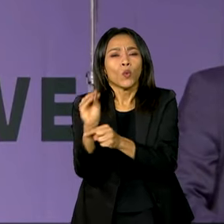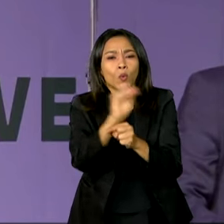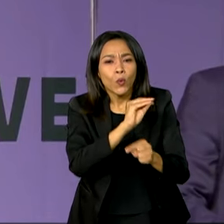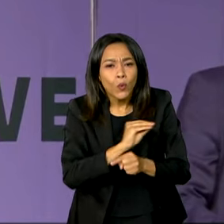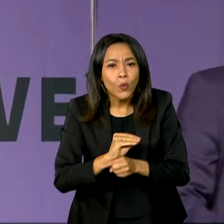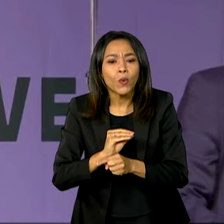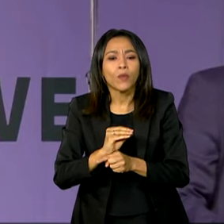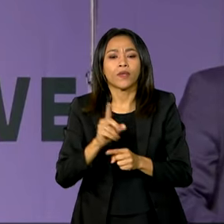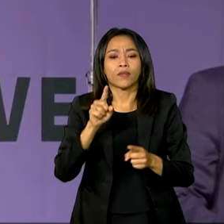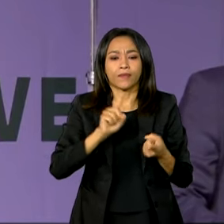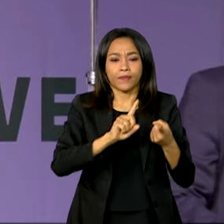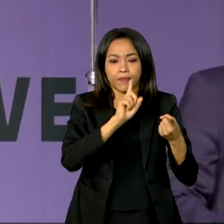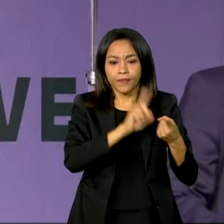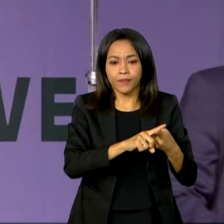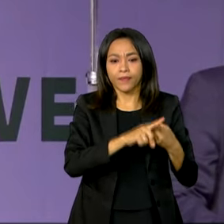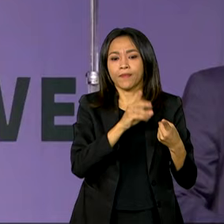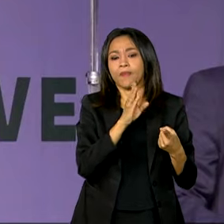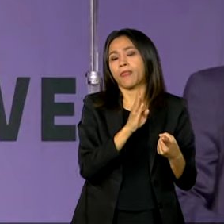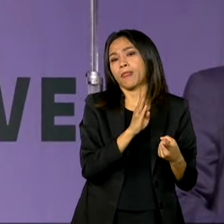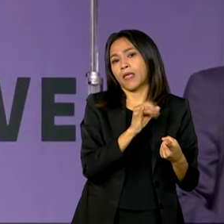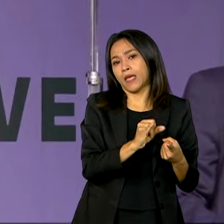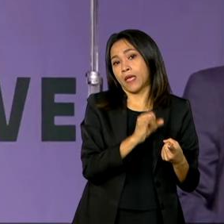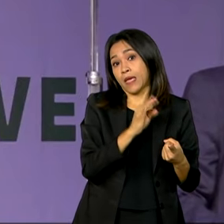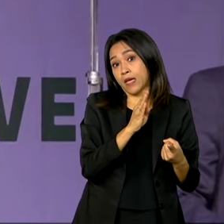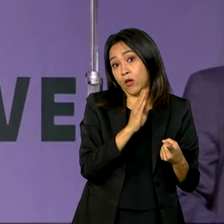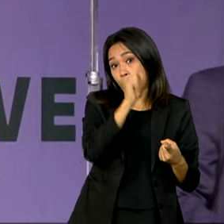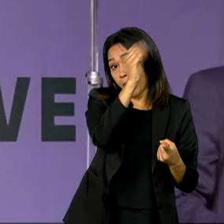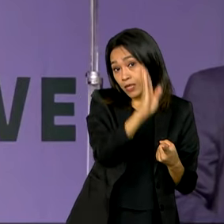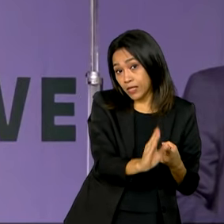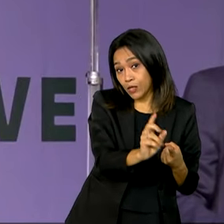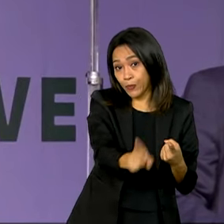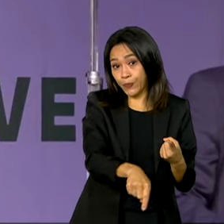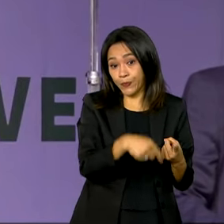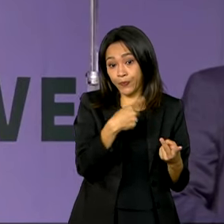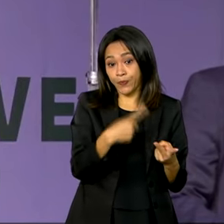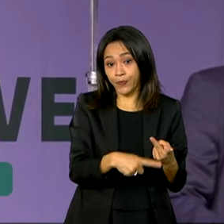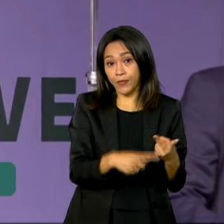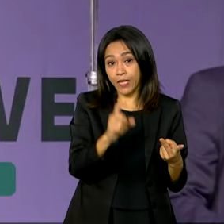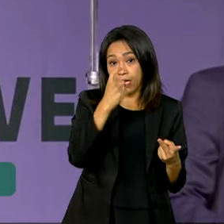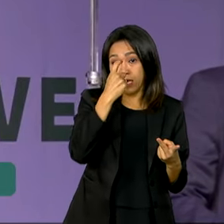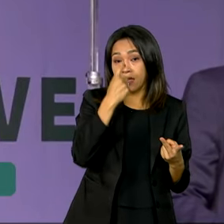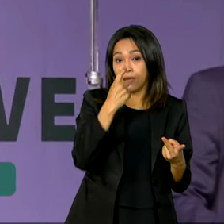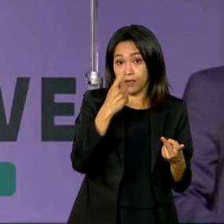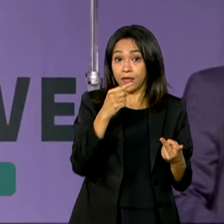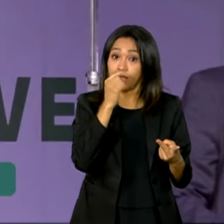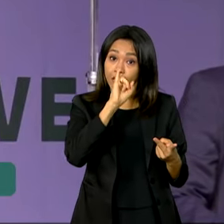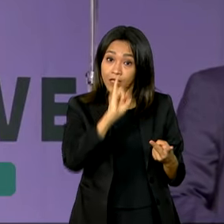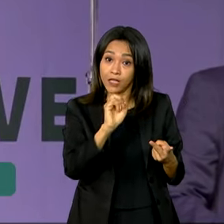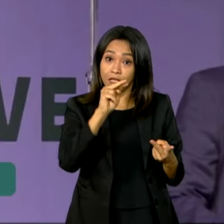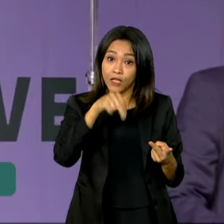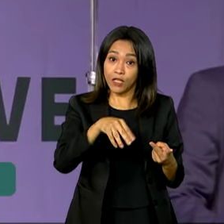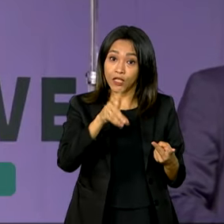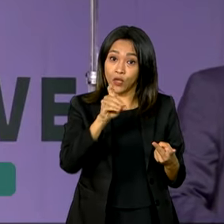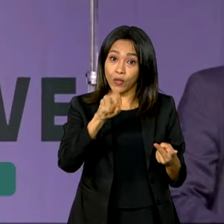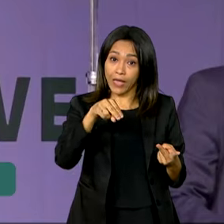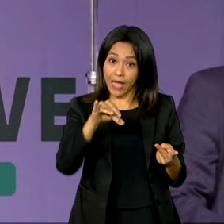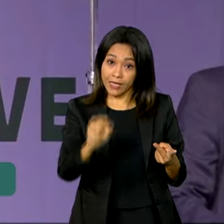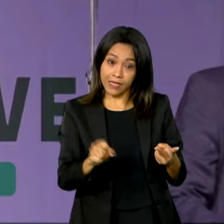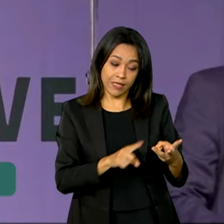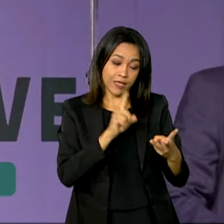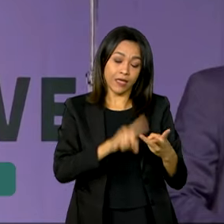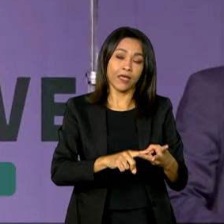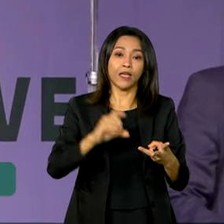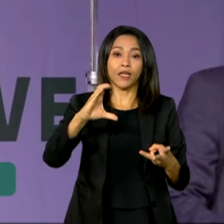BIC, Brasil, Indonésia na Ásia e Congo na